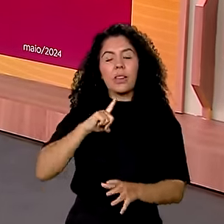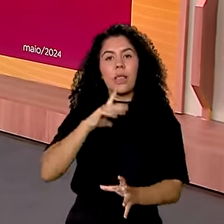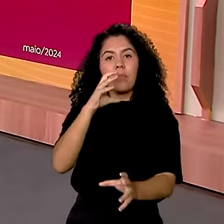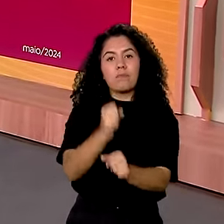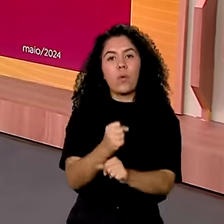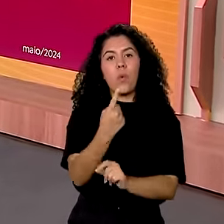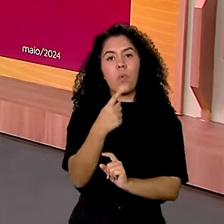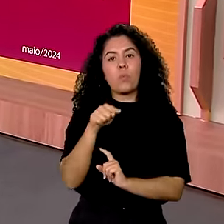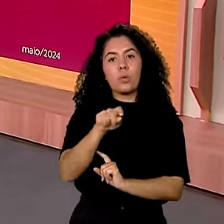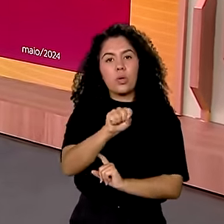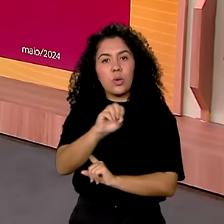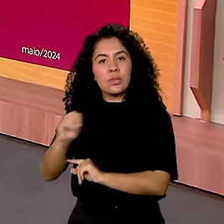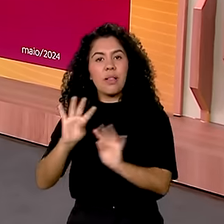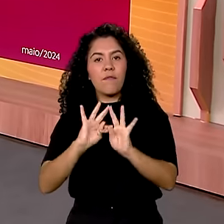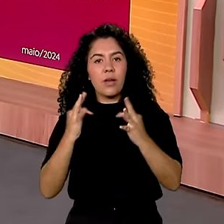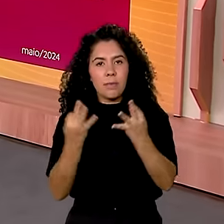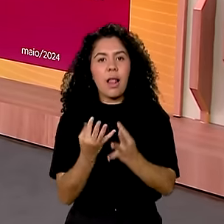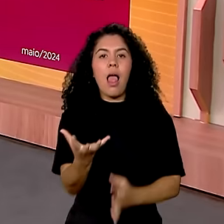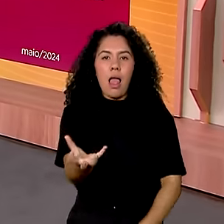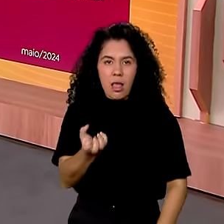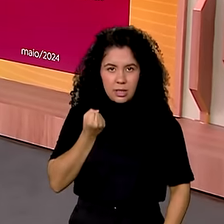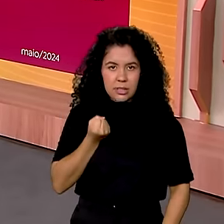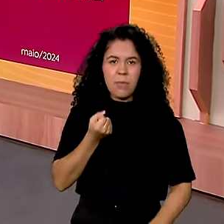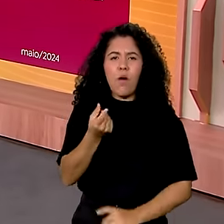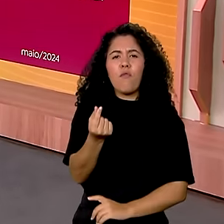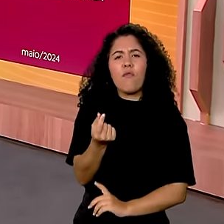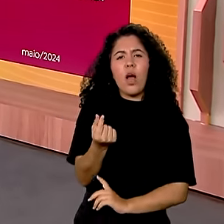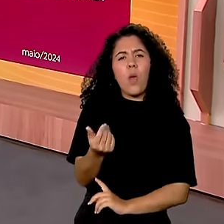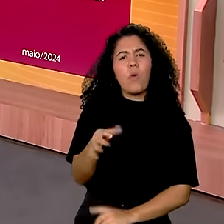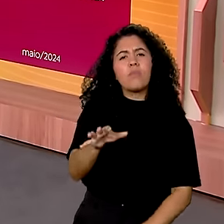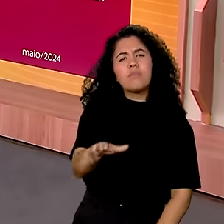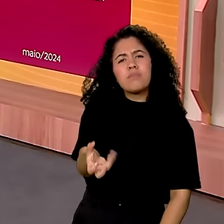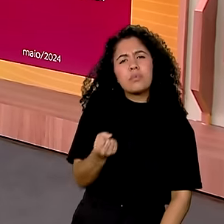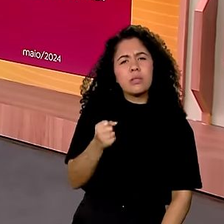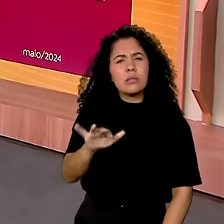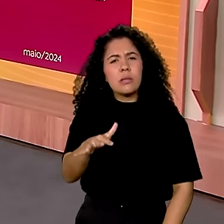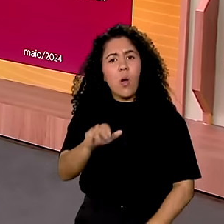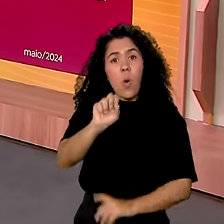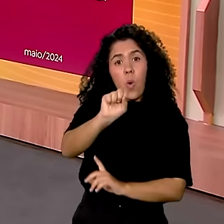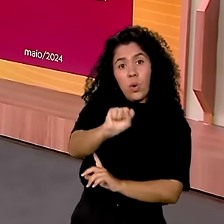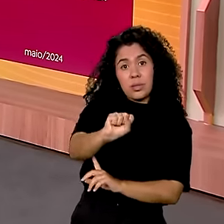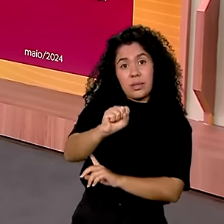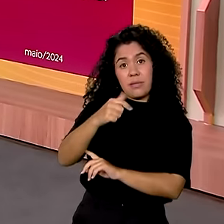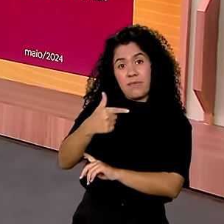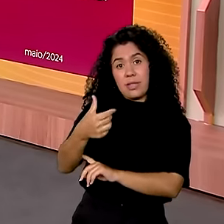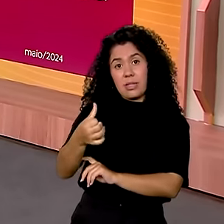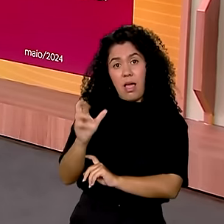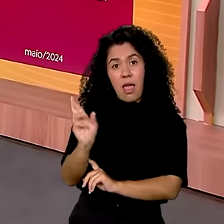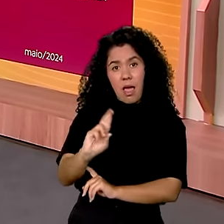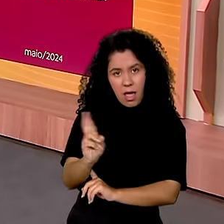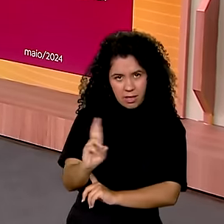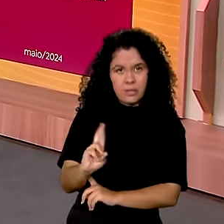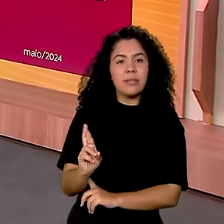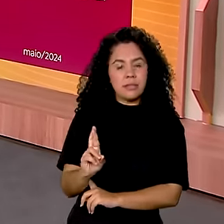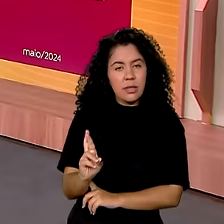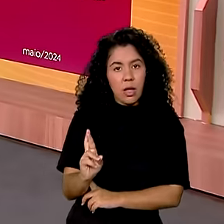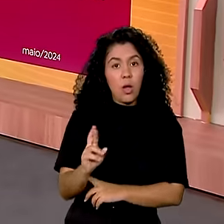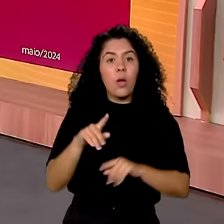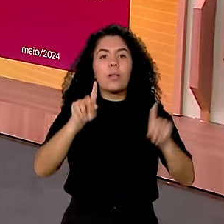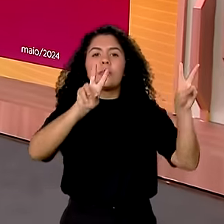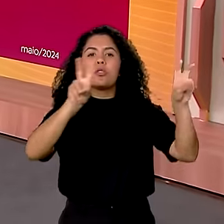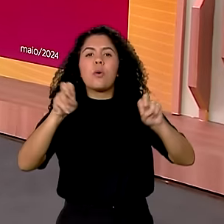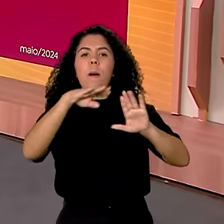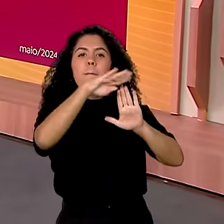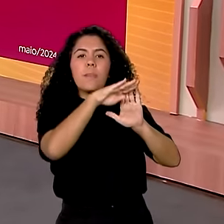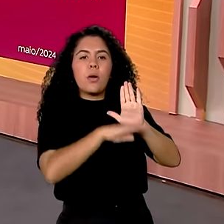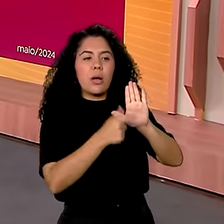famílias atendidas. O valor médio do benefício lá é de R 826,00. Programa Luz